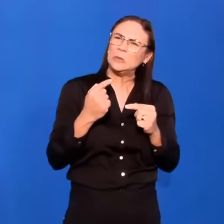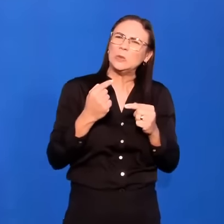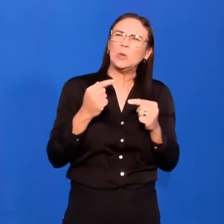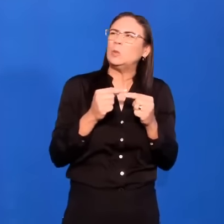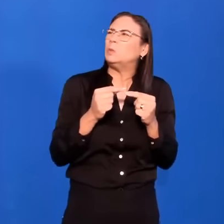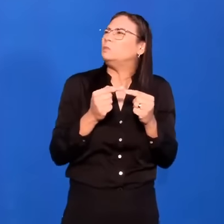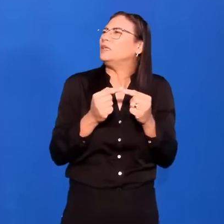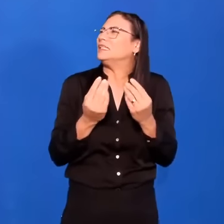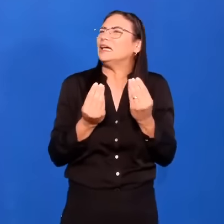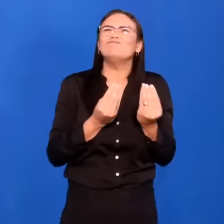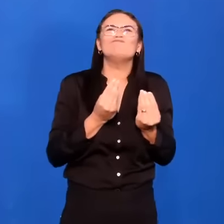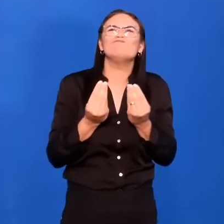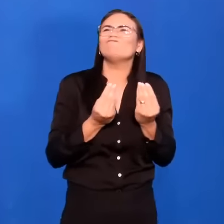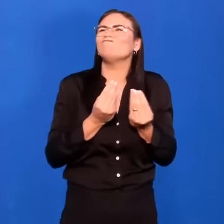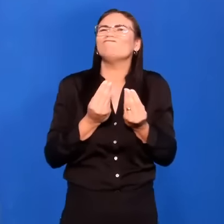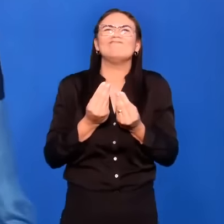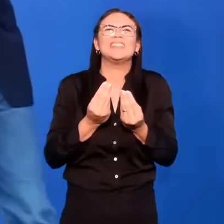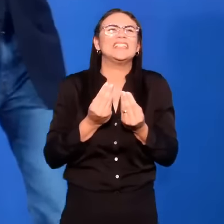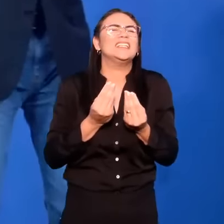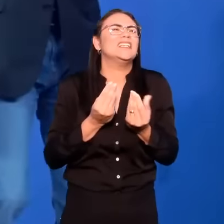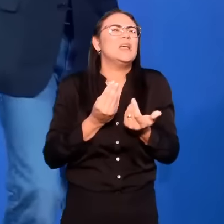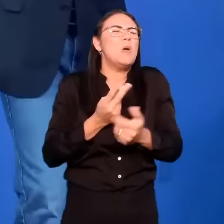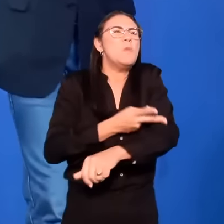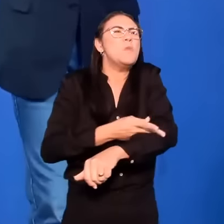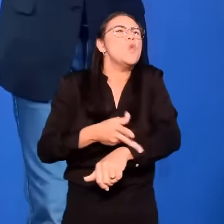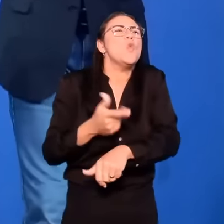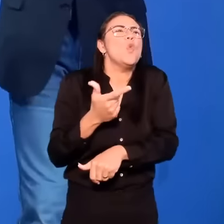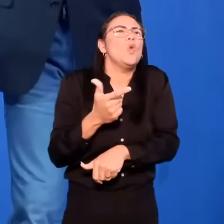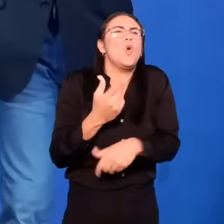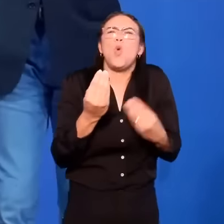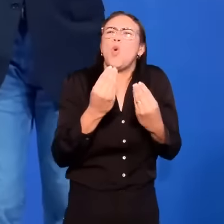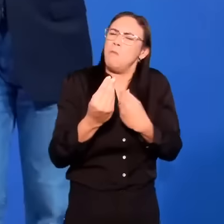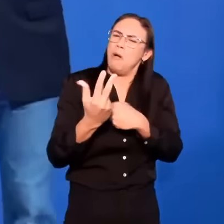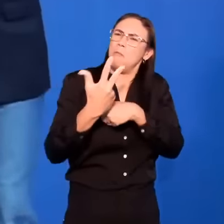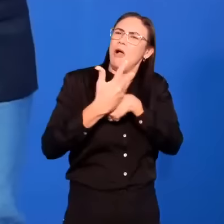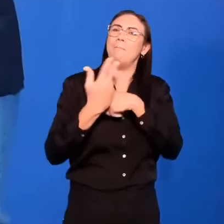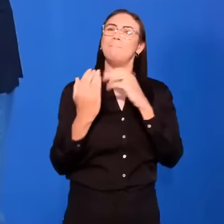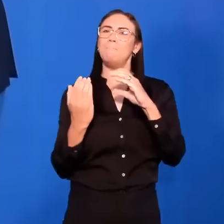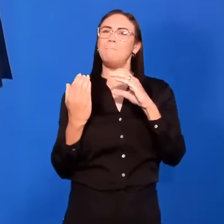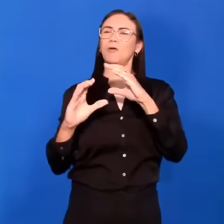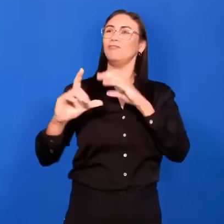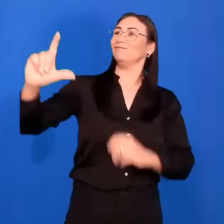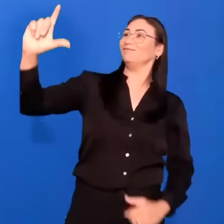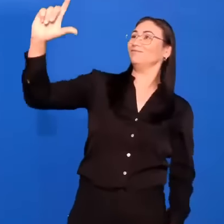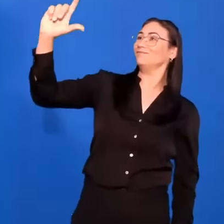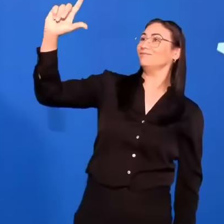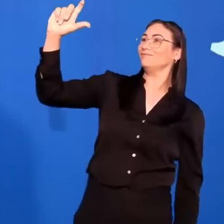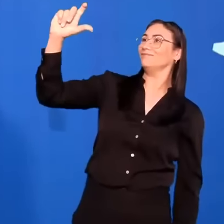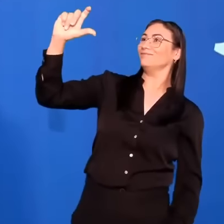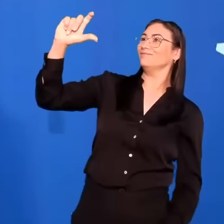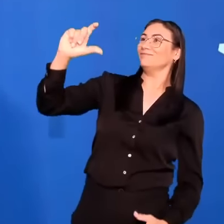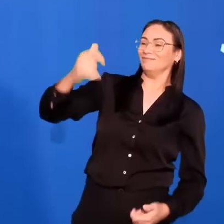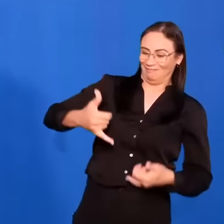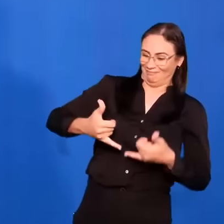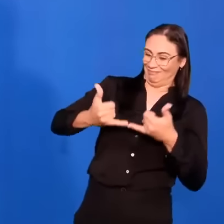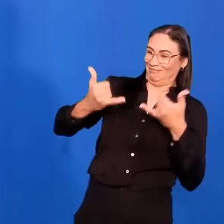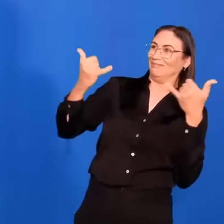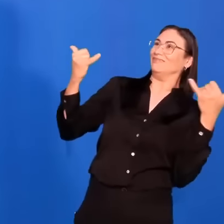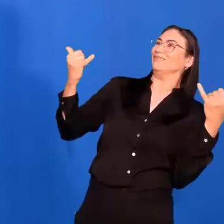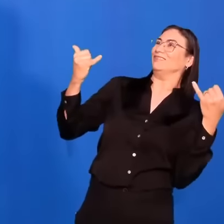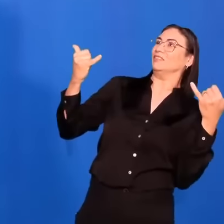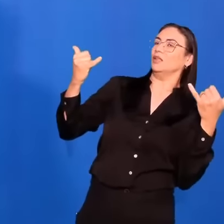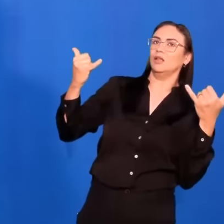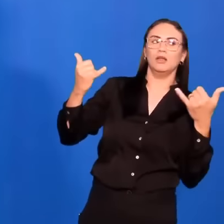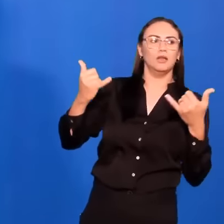Que que esse negócio de postar fotos sem roupa, de biquíni com 3% de